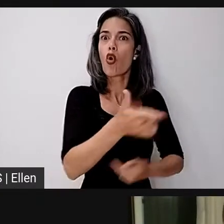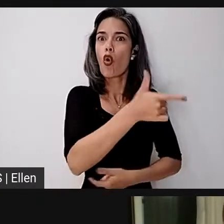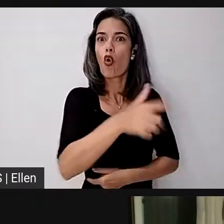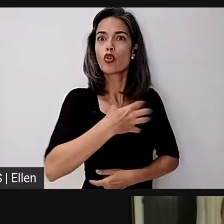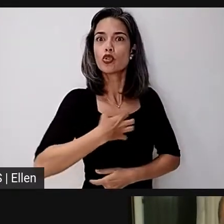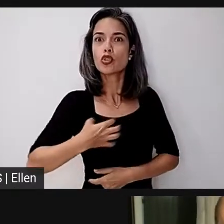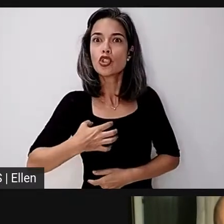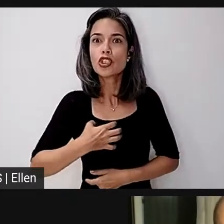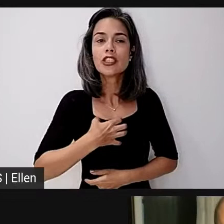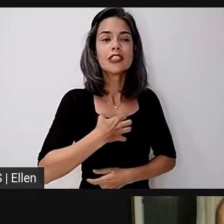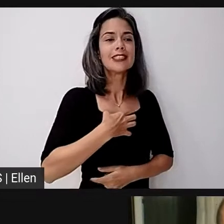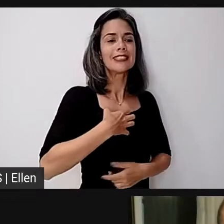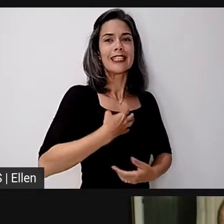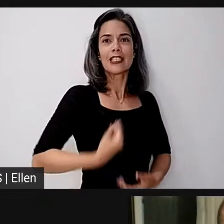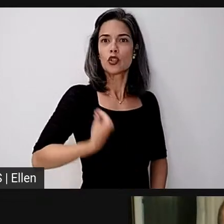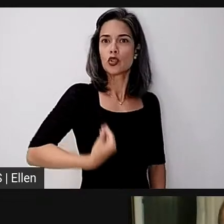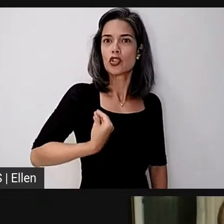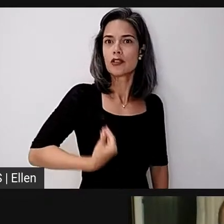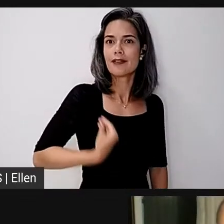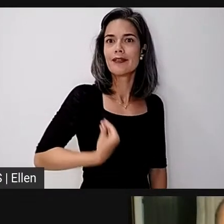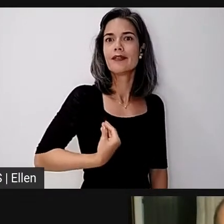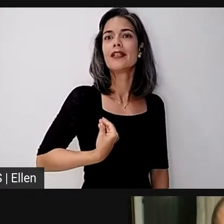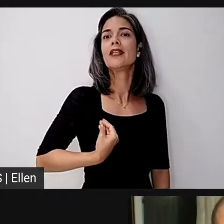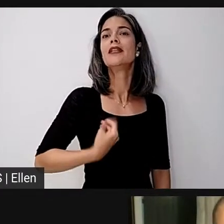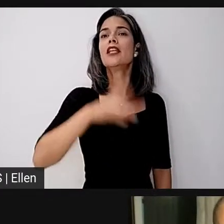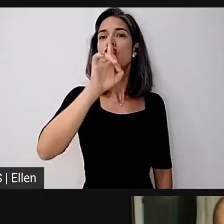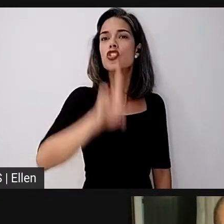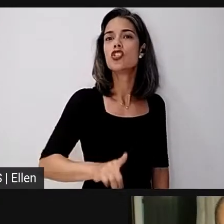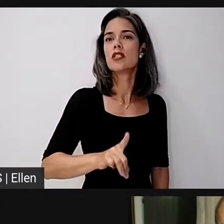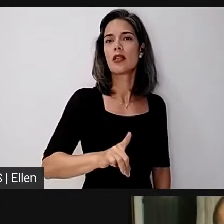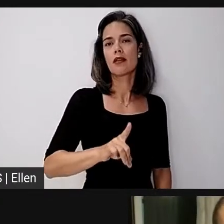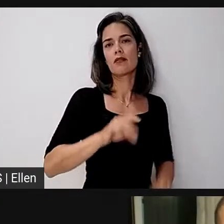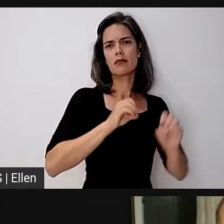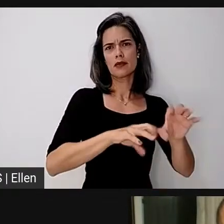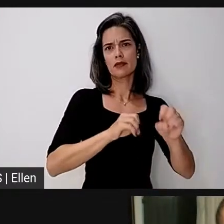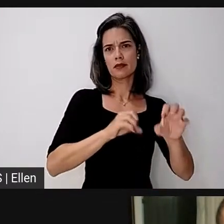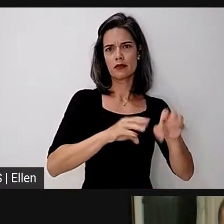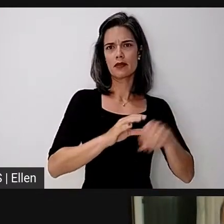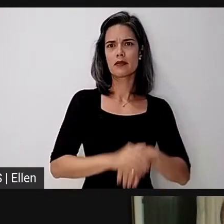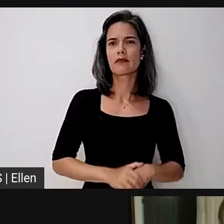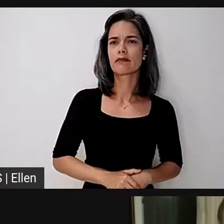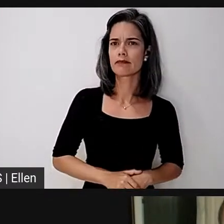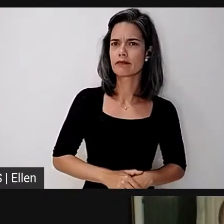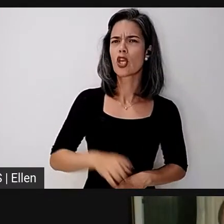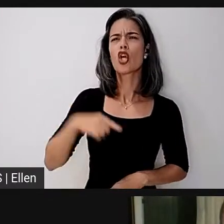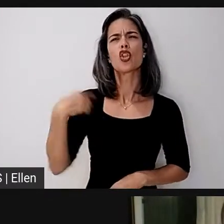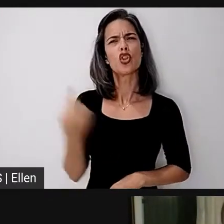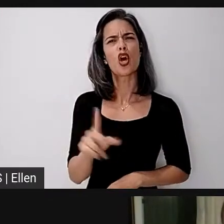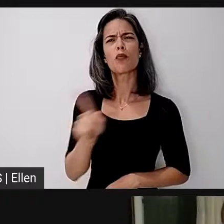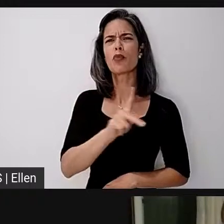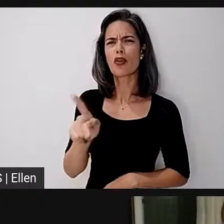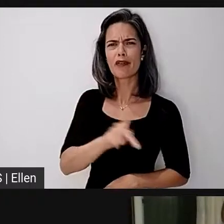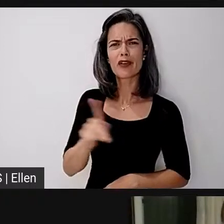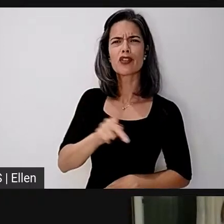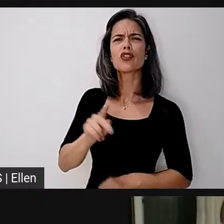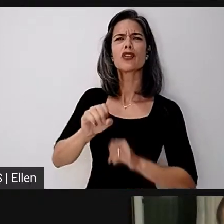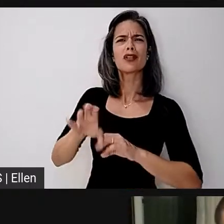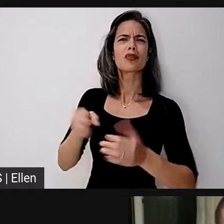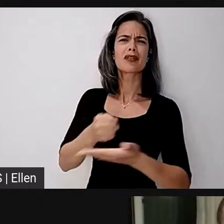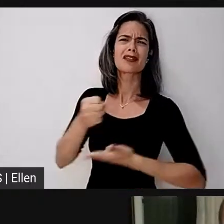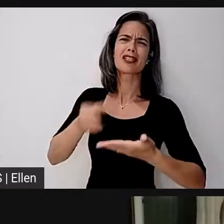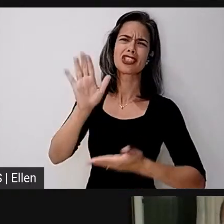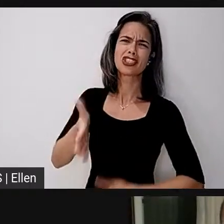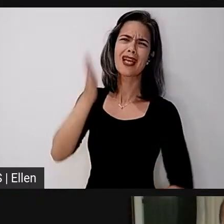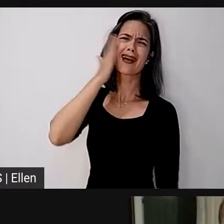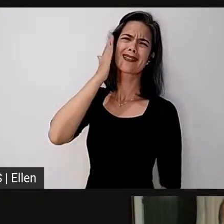fazer existir o direito à educação. Isso tudo a gente vivencia como professor da educação básica. Eu tenho certeza que vocês vivenciam isso. Eu